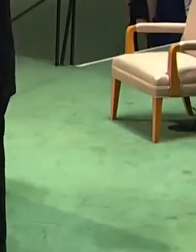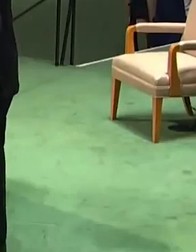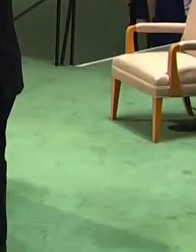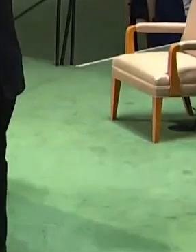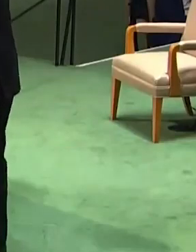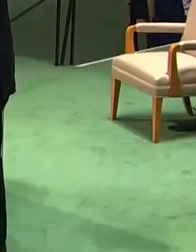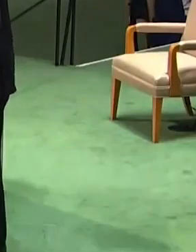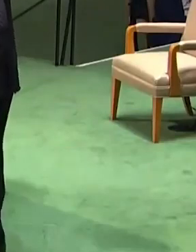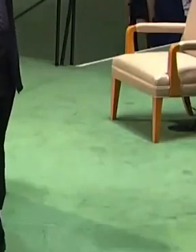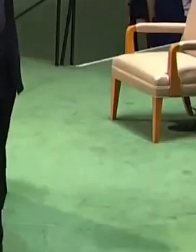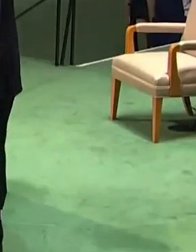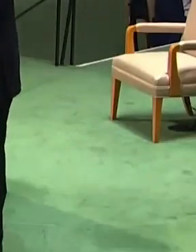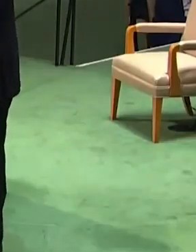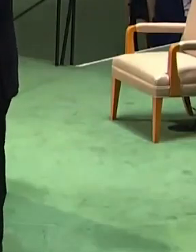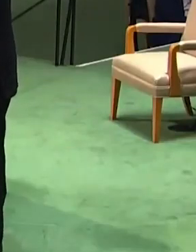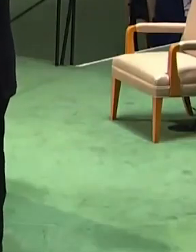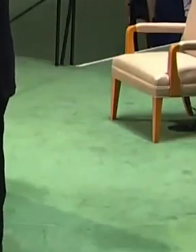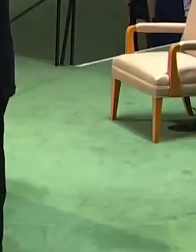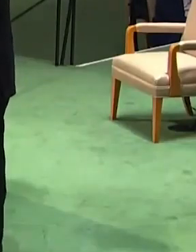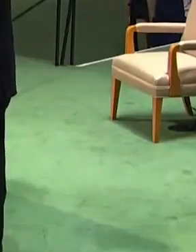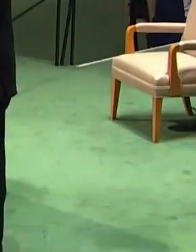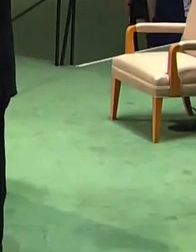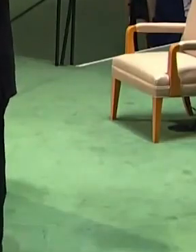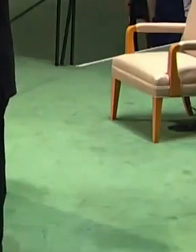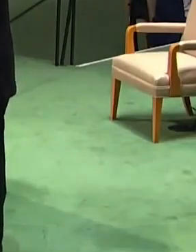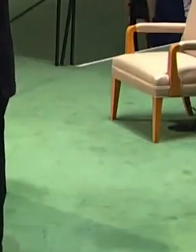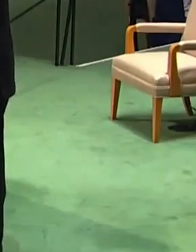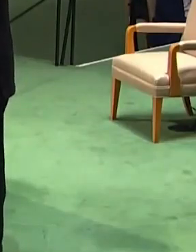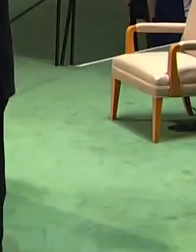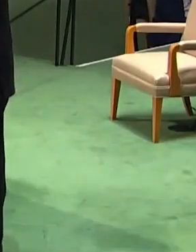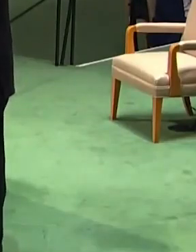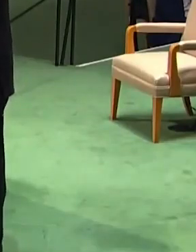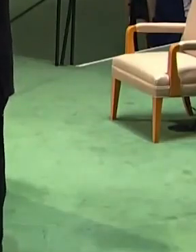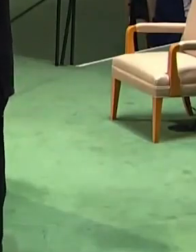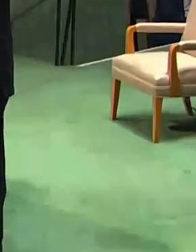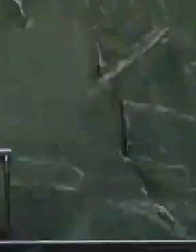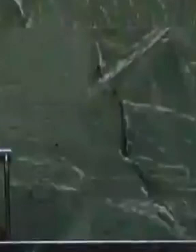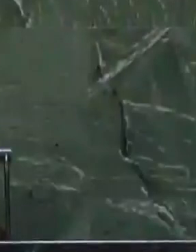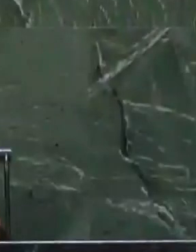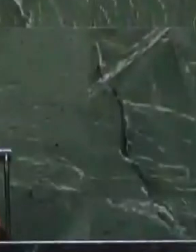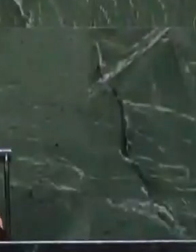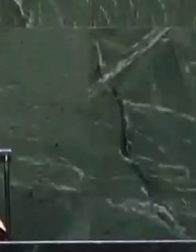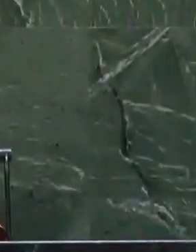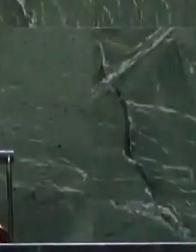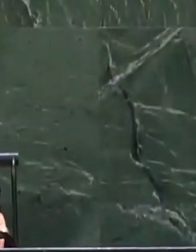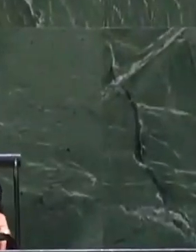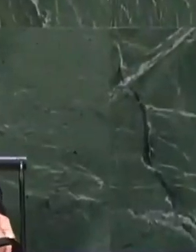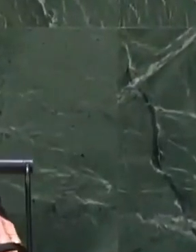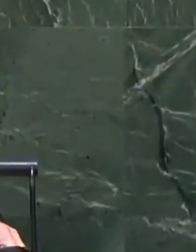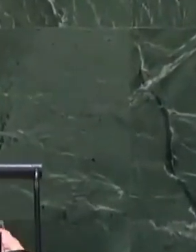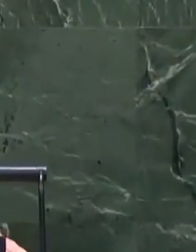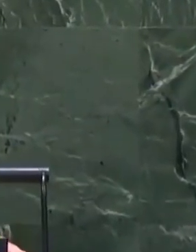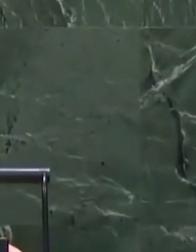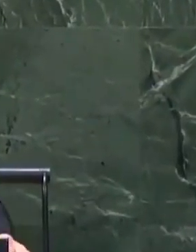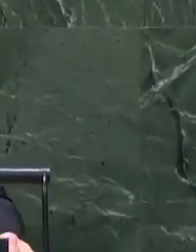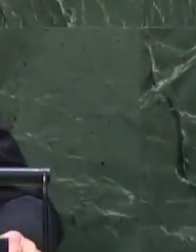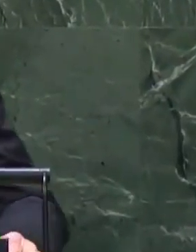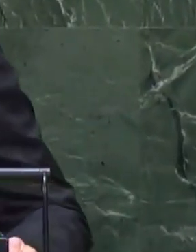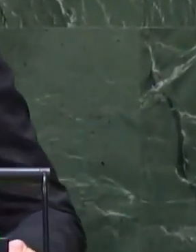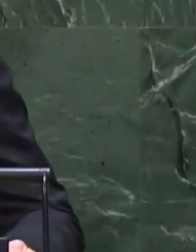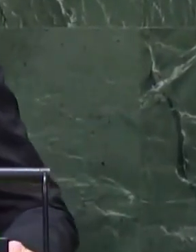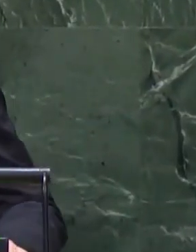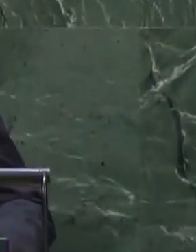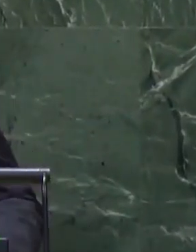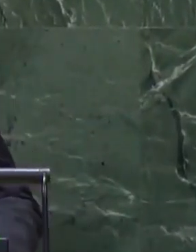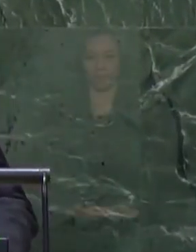Primeiro, obrigado a Deus pela minha vida, pela missão de presidir o